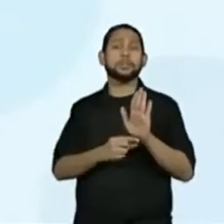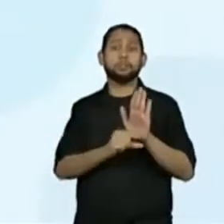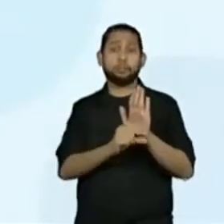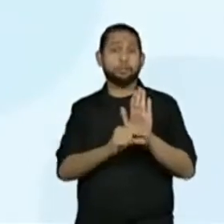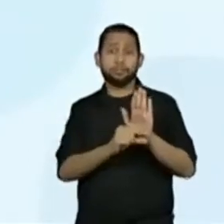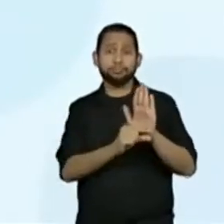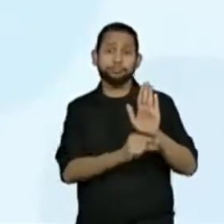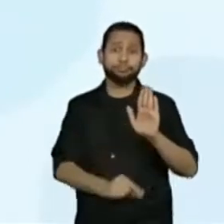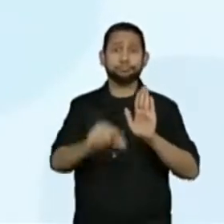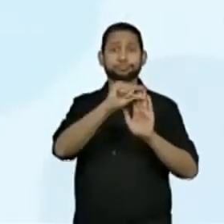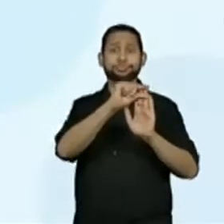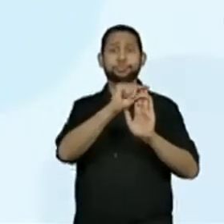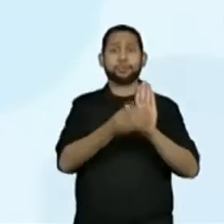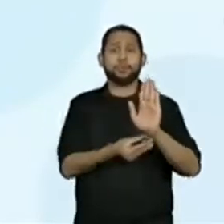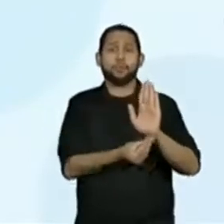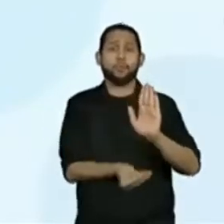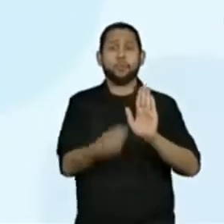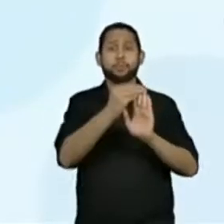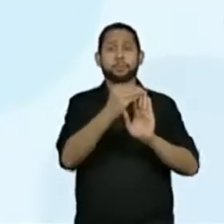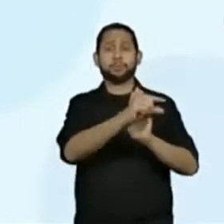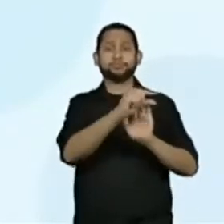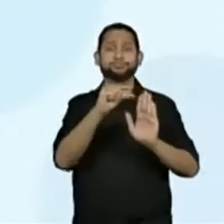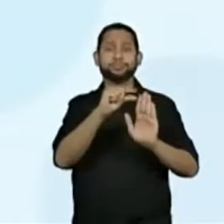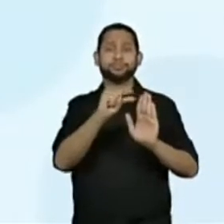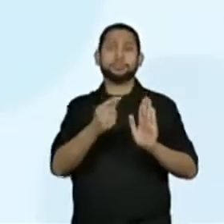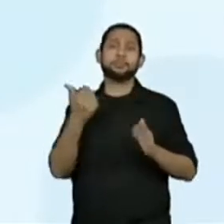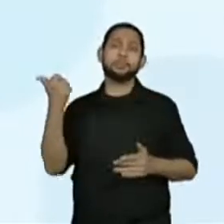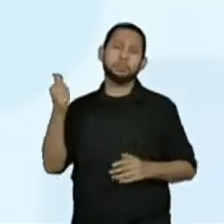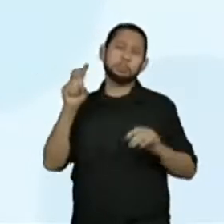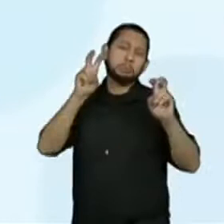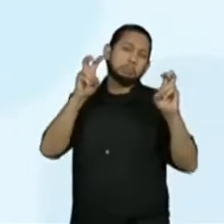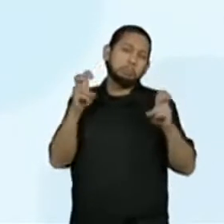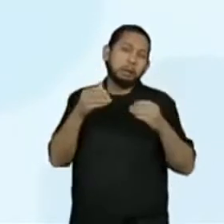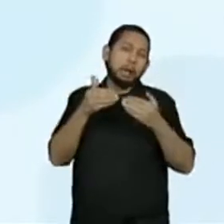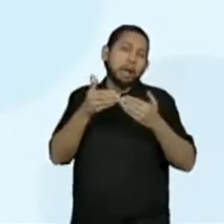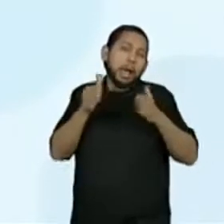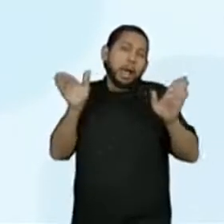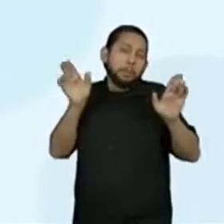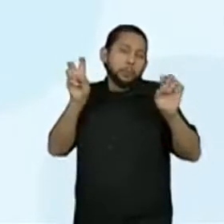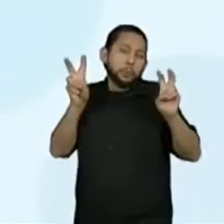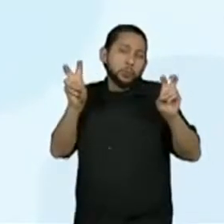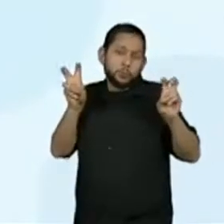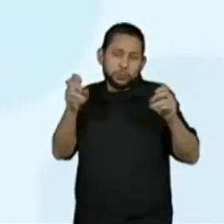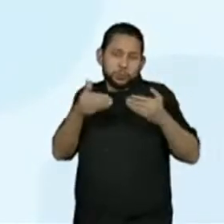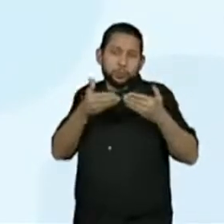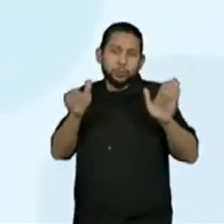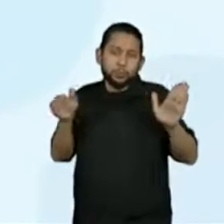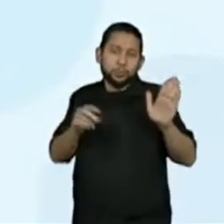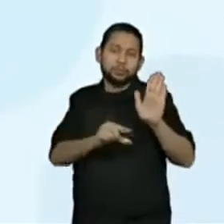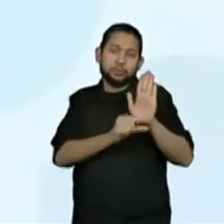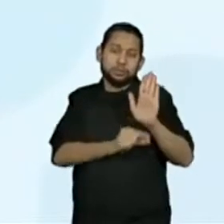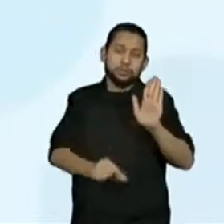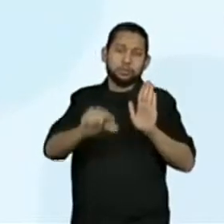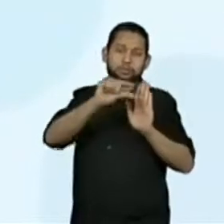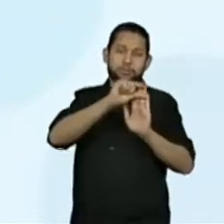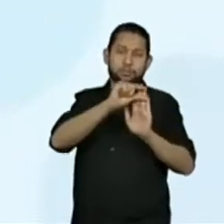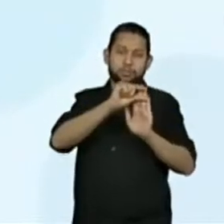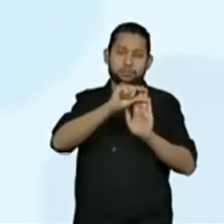Perfeito. Eu vou colocar como abertura, porque a gente sabe que é o